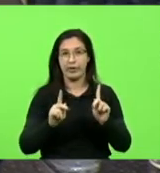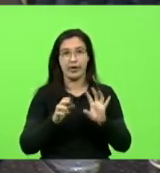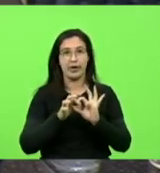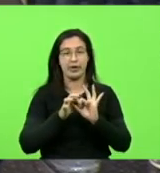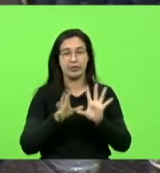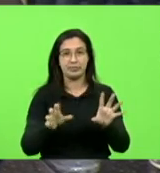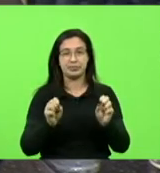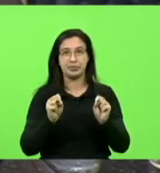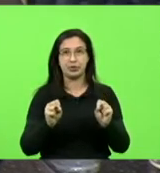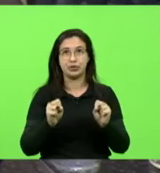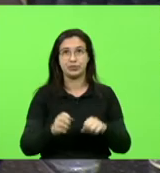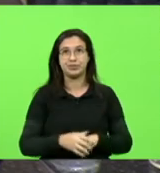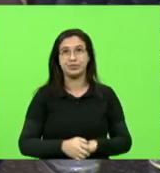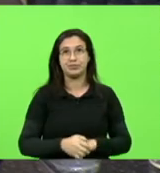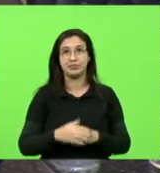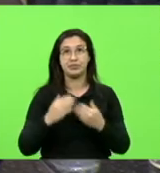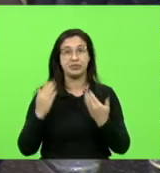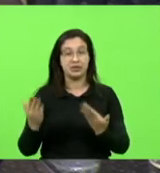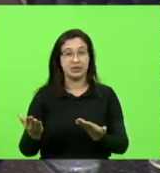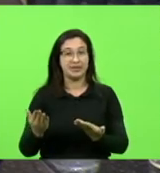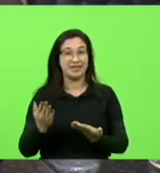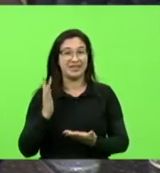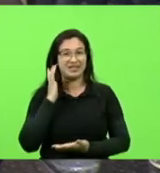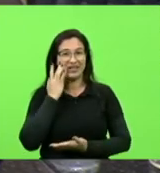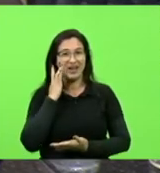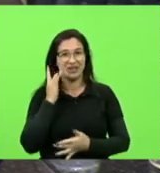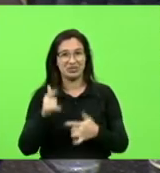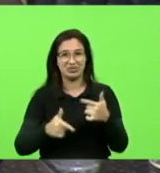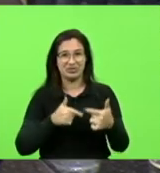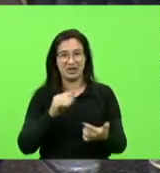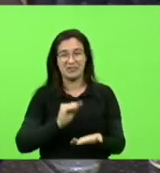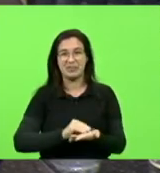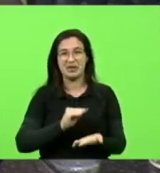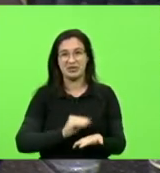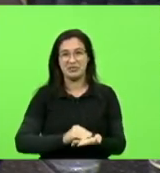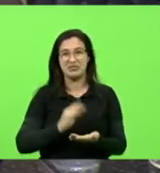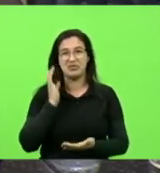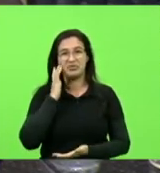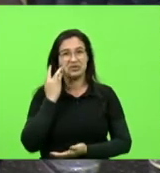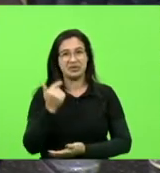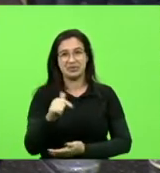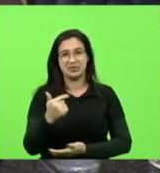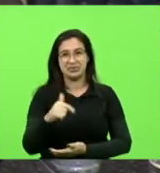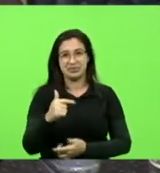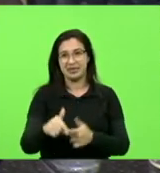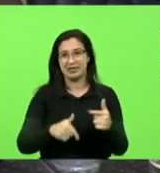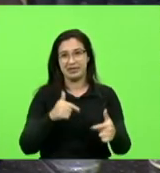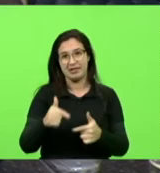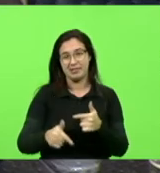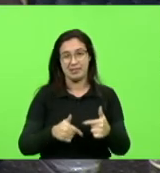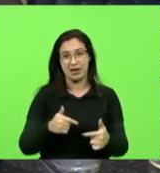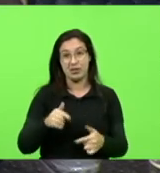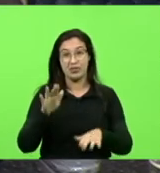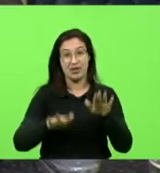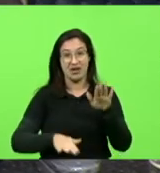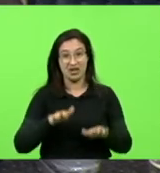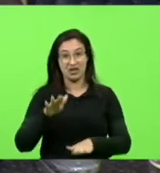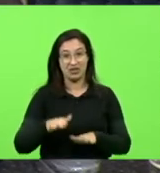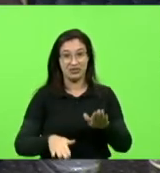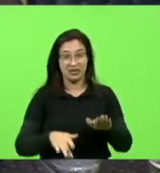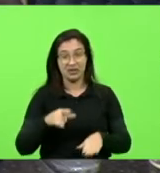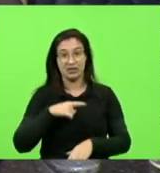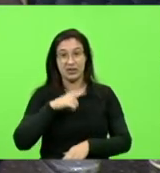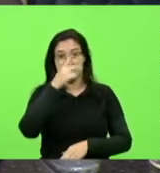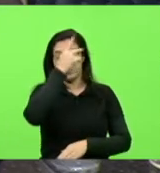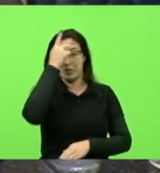Então, a defensoria pública, acho que está sem trabalho. Acho que eles não têm nada para fazer. Às vezes, chega lá pessoas que